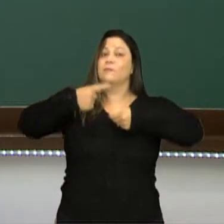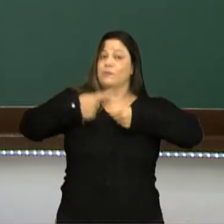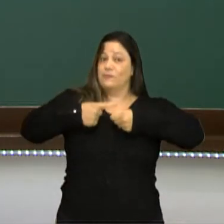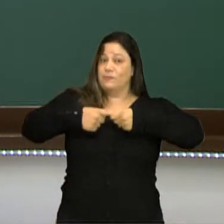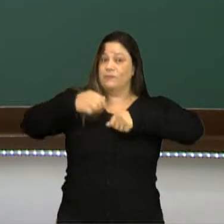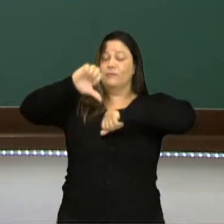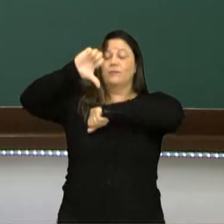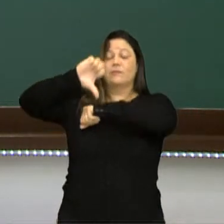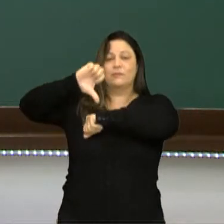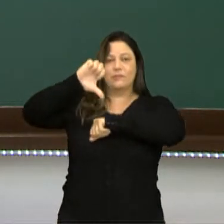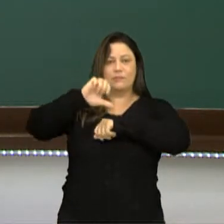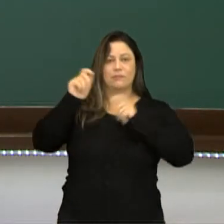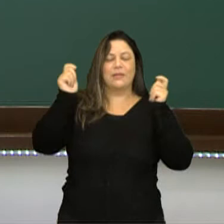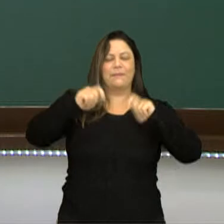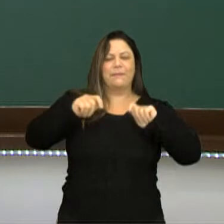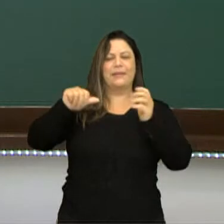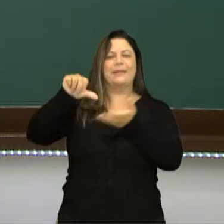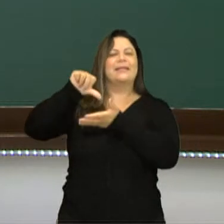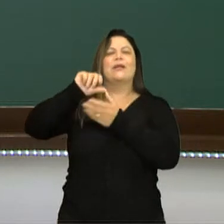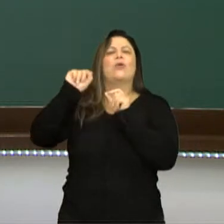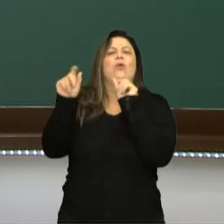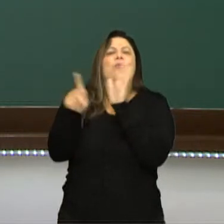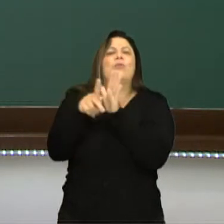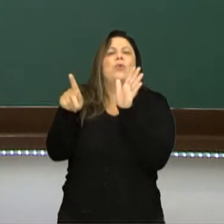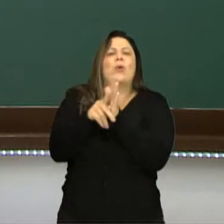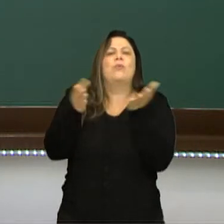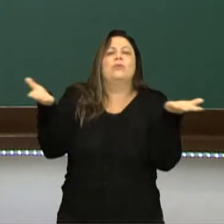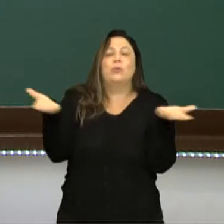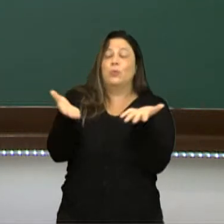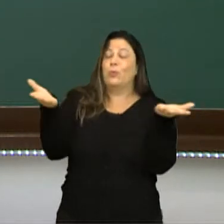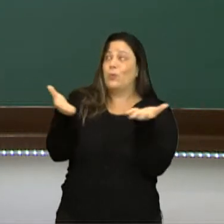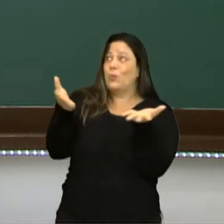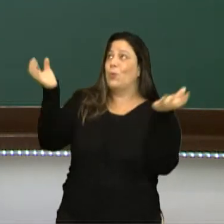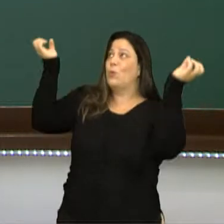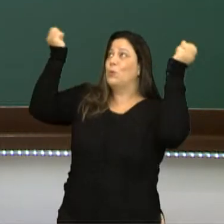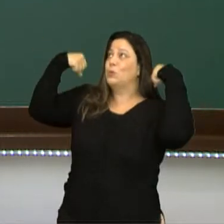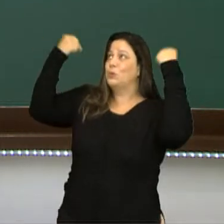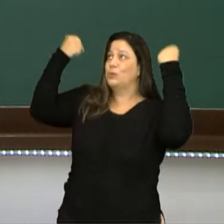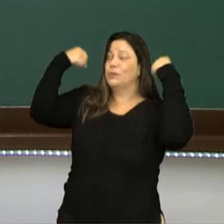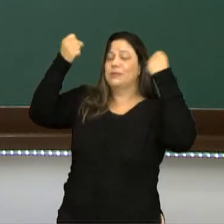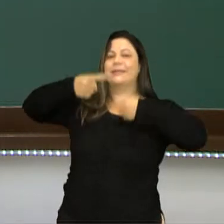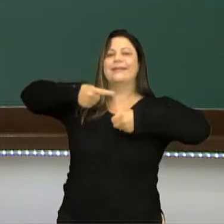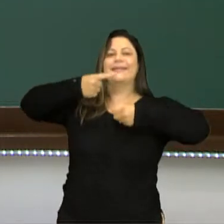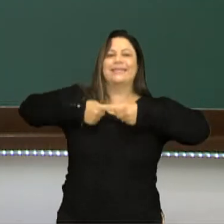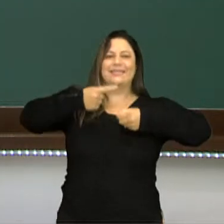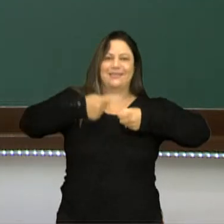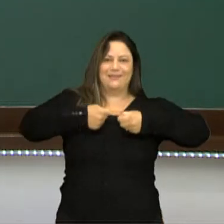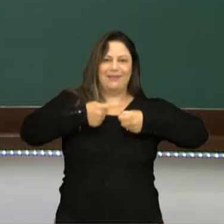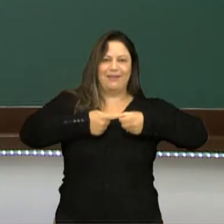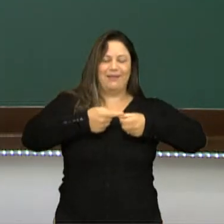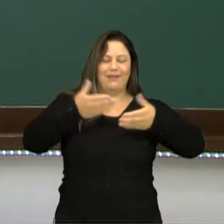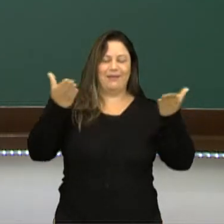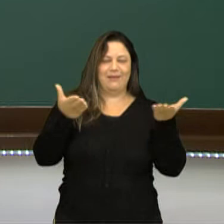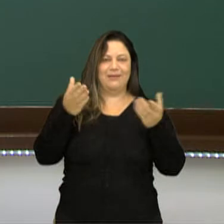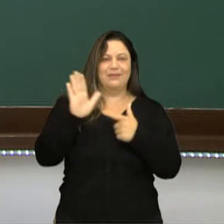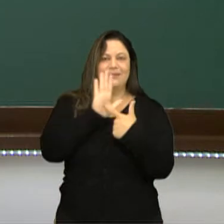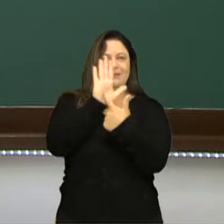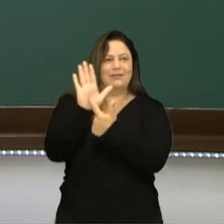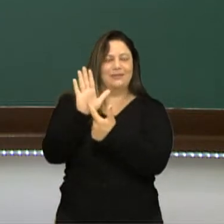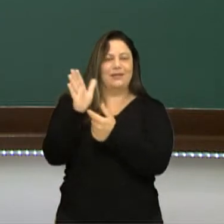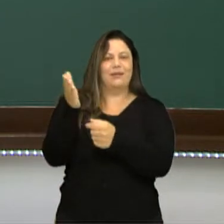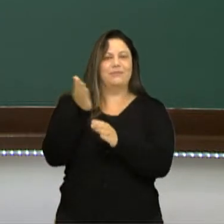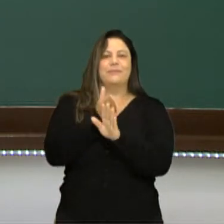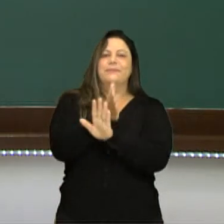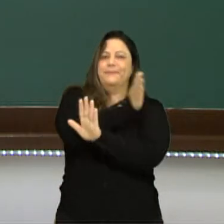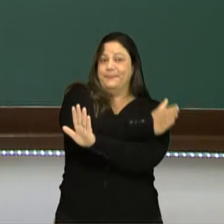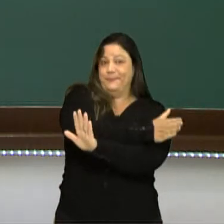Império Azteca, onde hoje é a capital do México, né? A cidade do México, capital do México, ela está onde um dia foi a capital